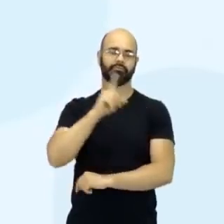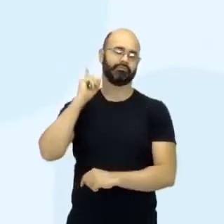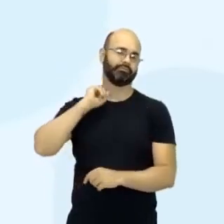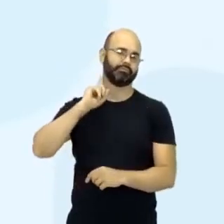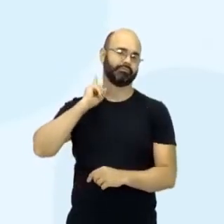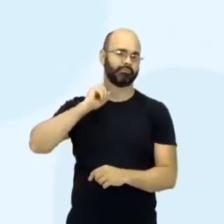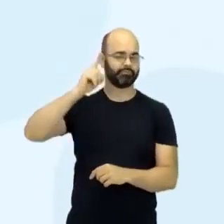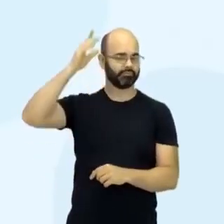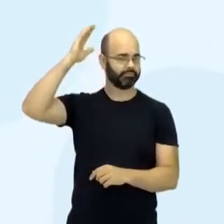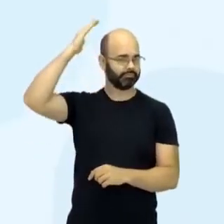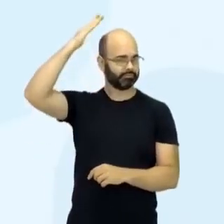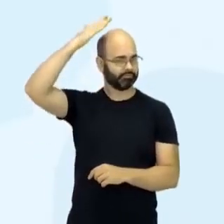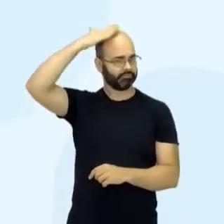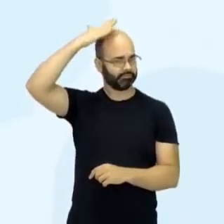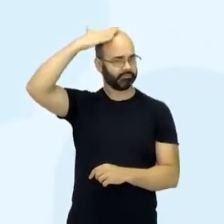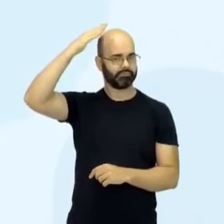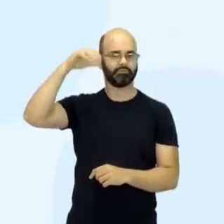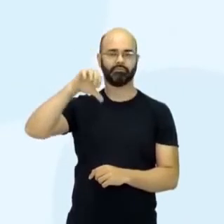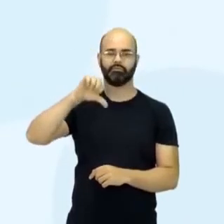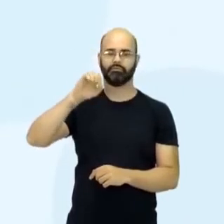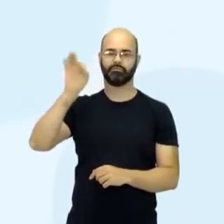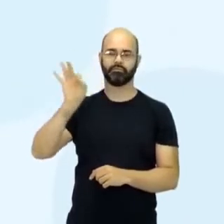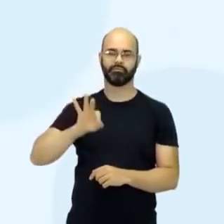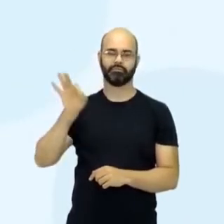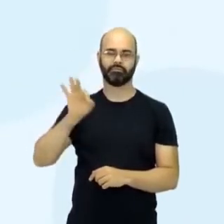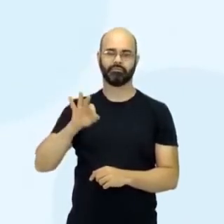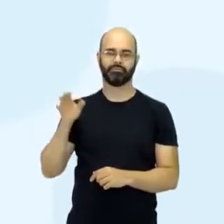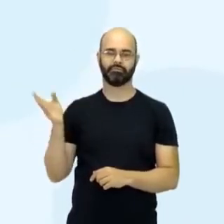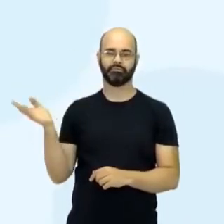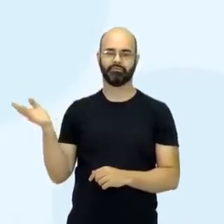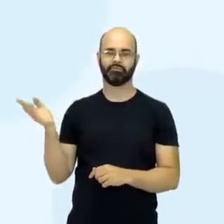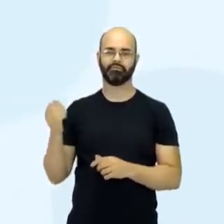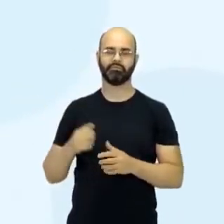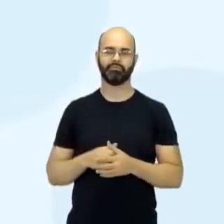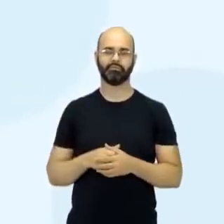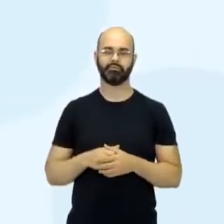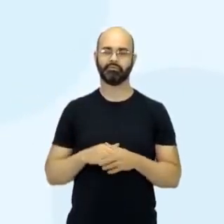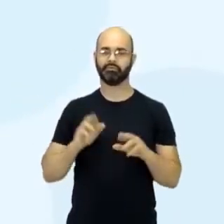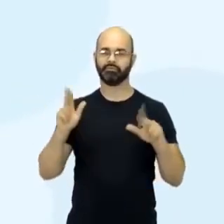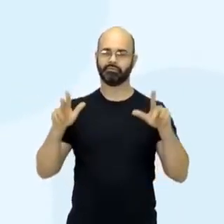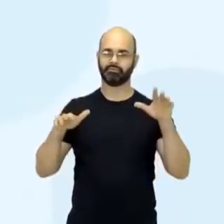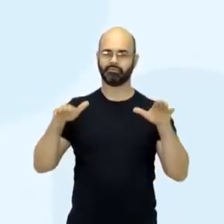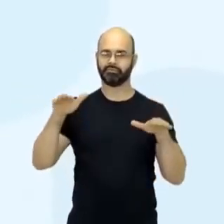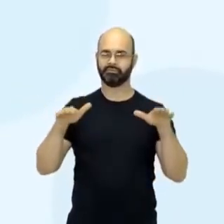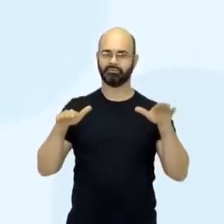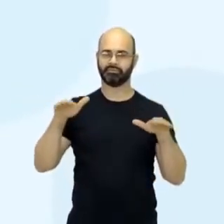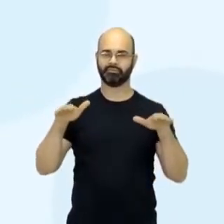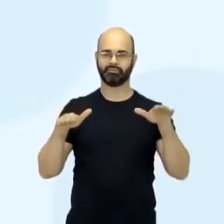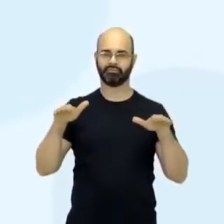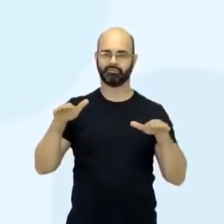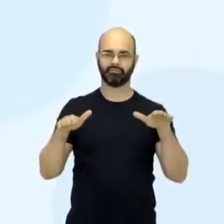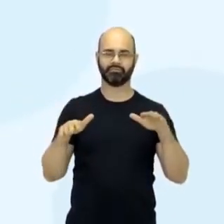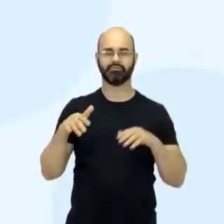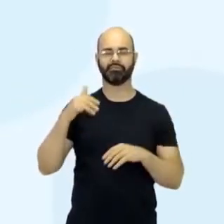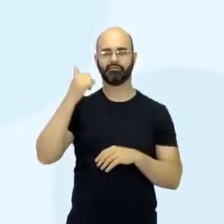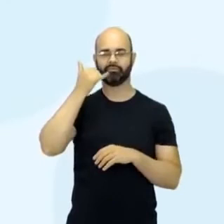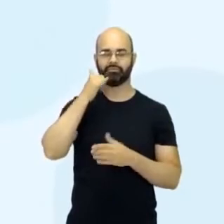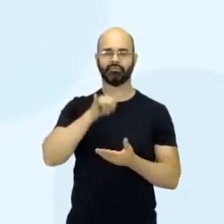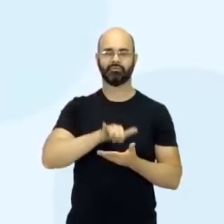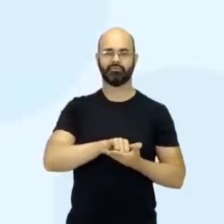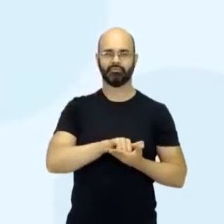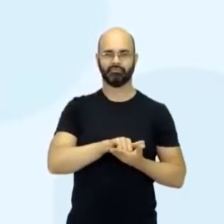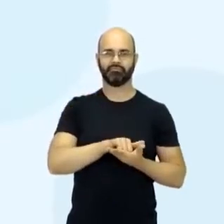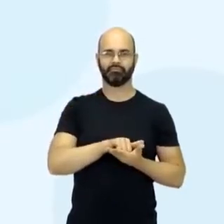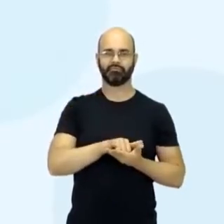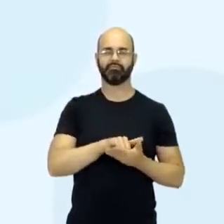né, estão lá na faixa lá de 90%, né, então, né, já diferencia aí, né, da questão aí do telefone fixo que